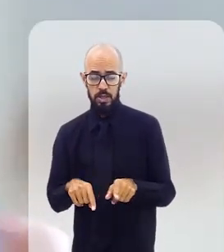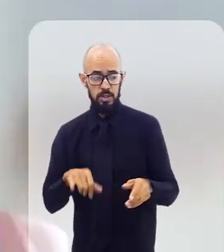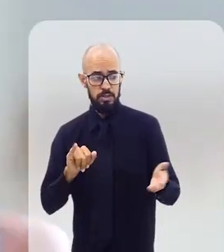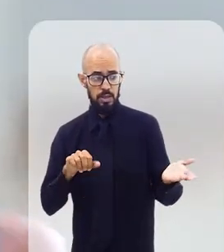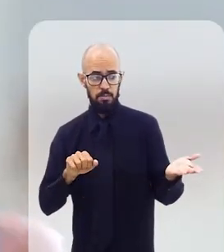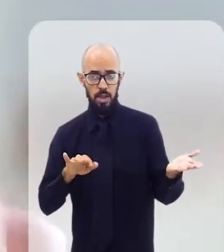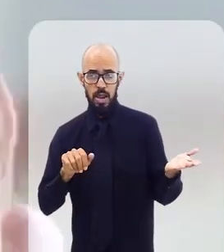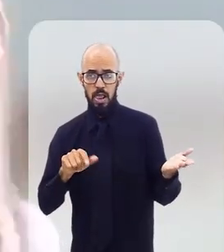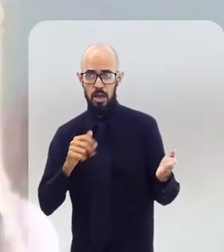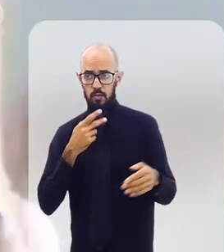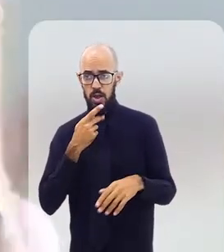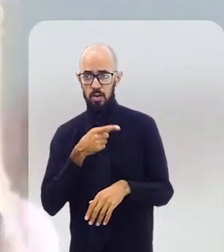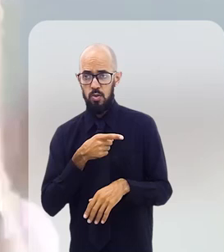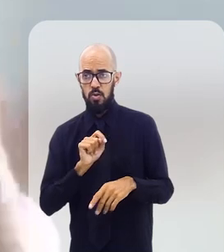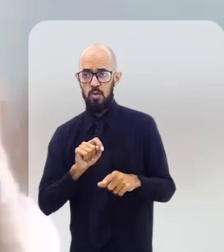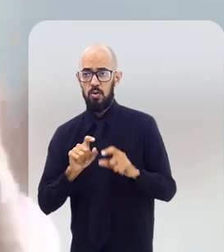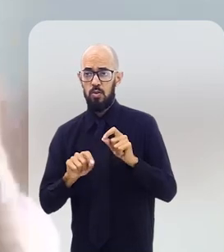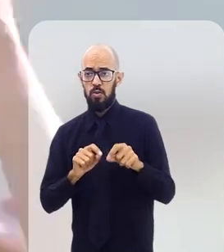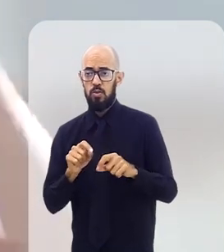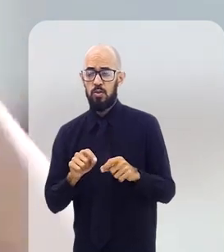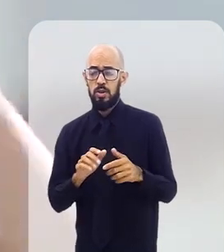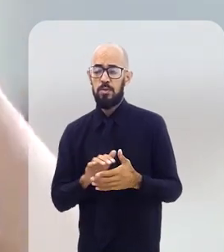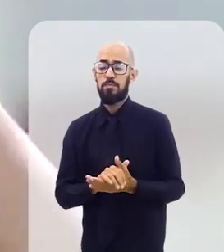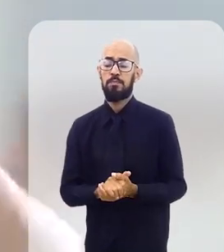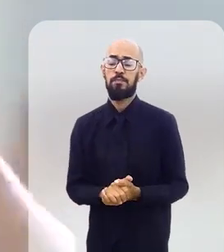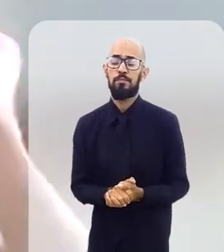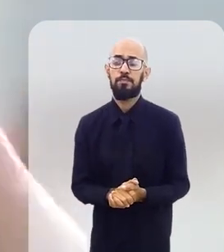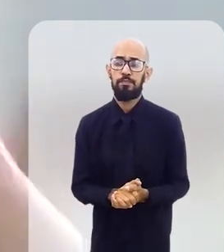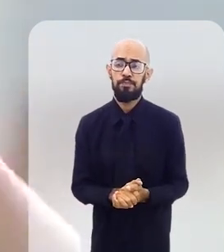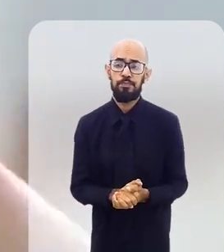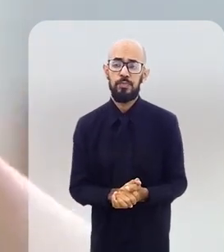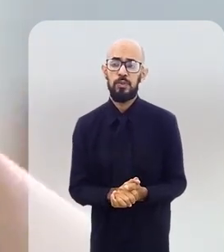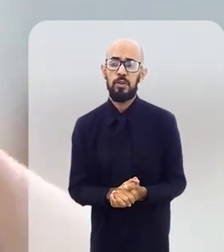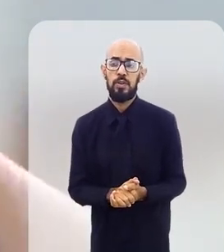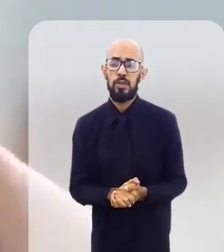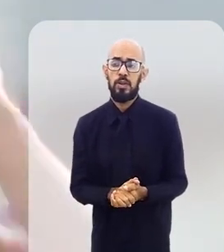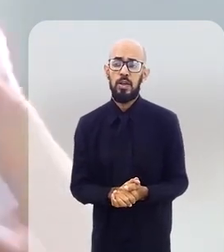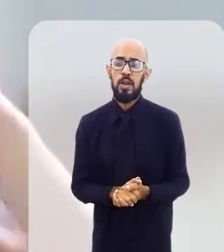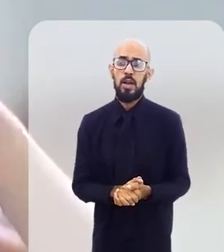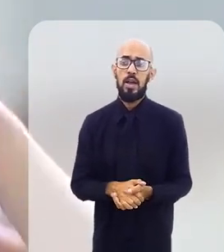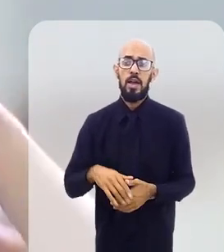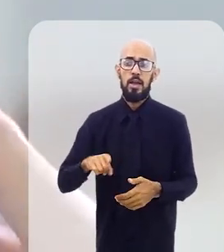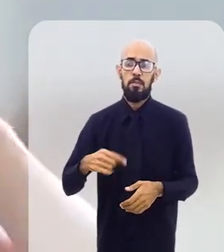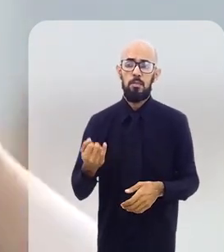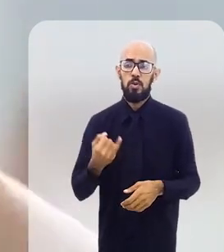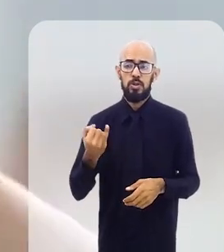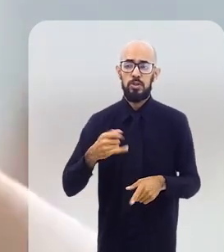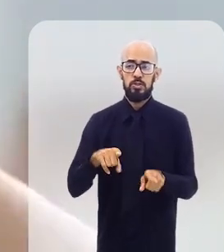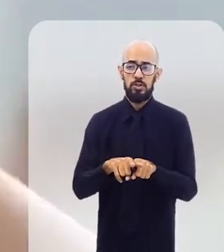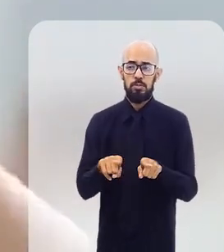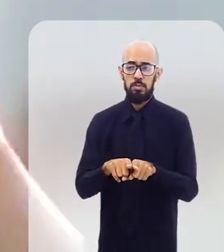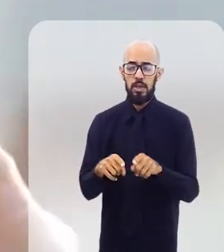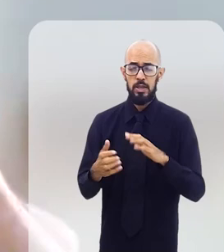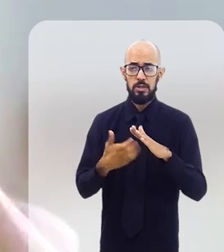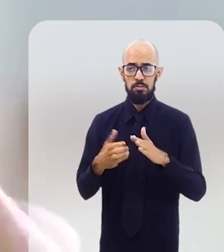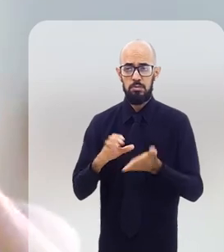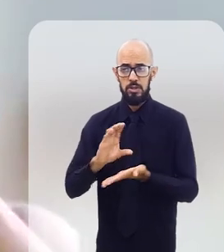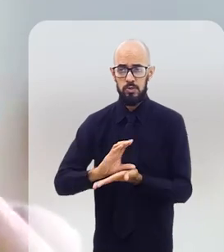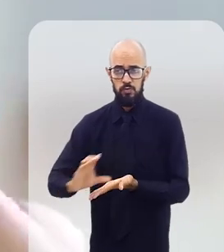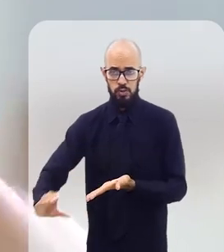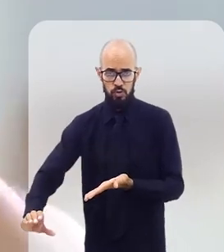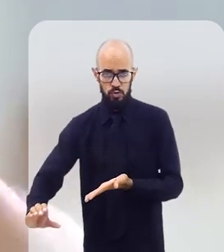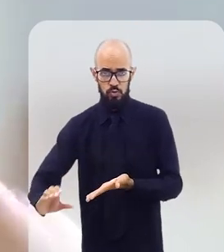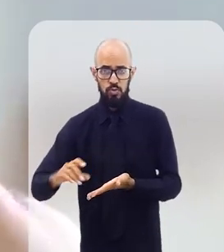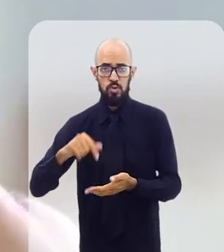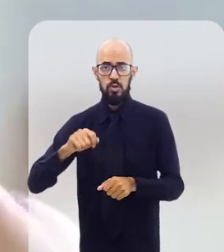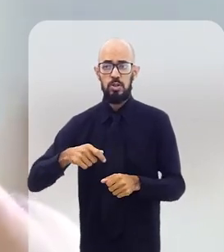falou dessa questão dos relatórios aqui empresas, né? E também já é falido que as empresas investidoras também, hoje em dia, né,